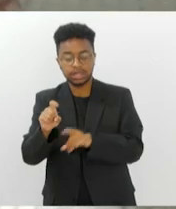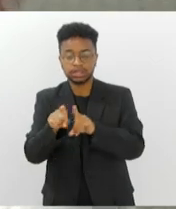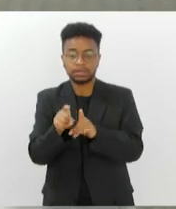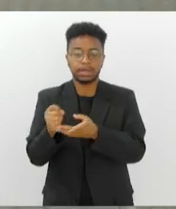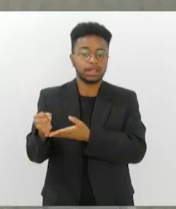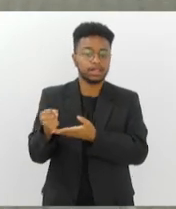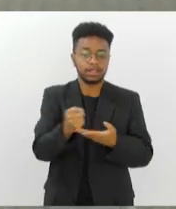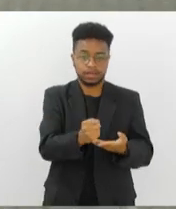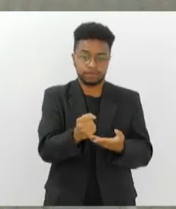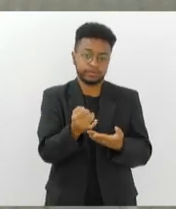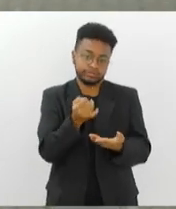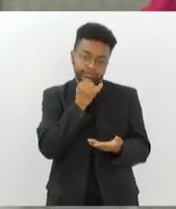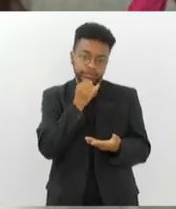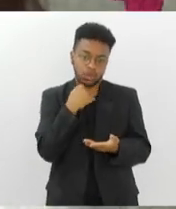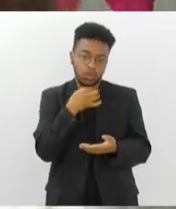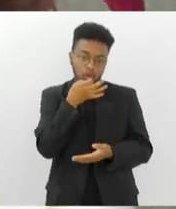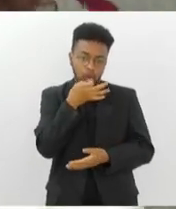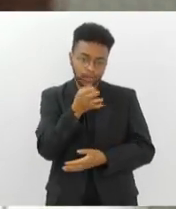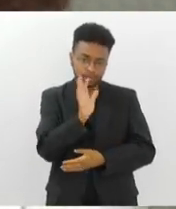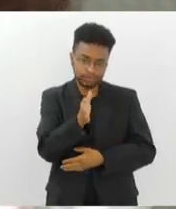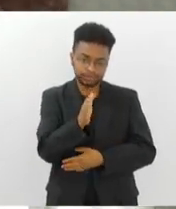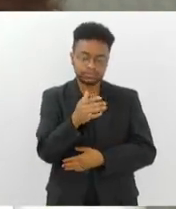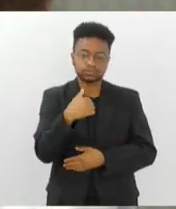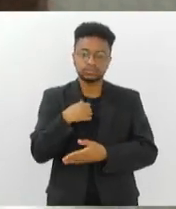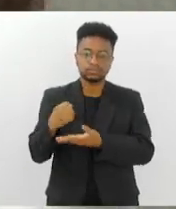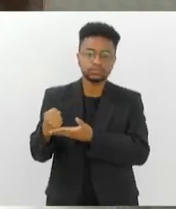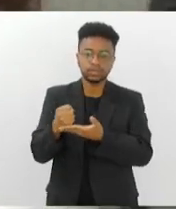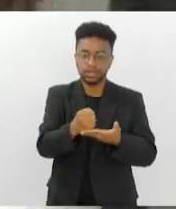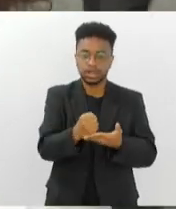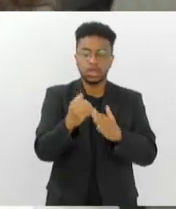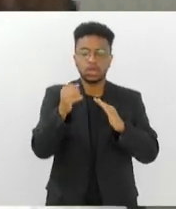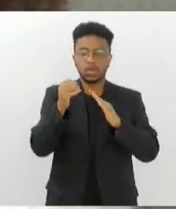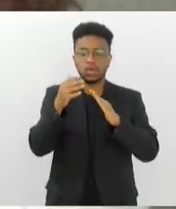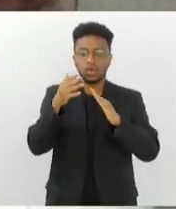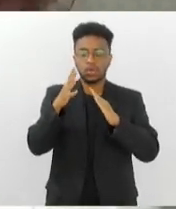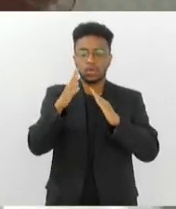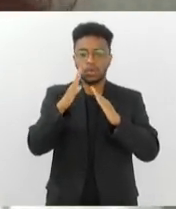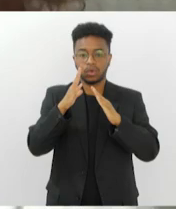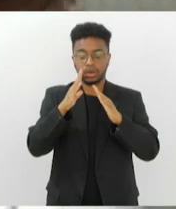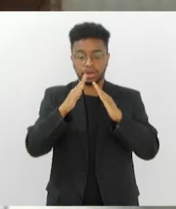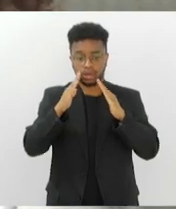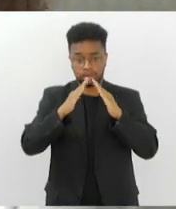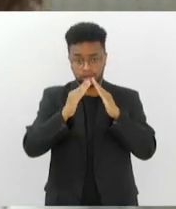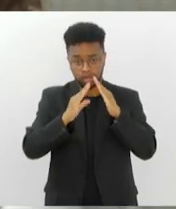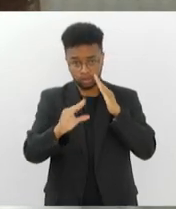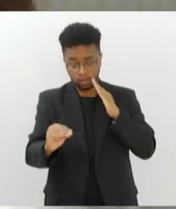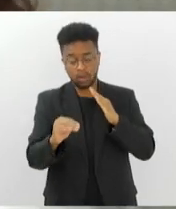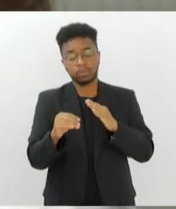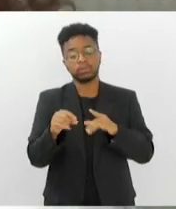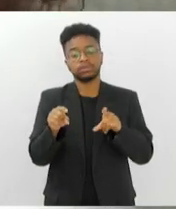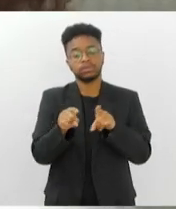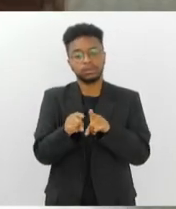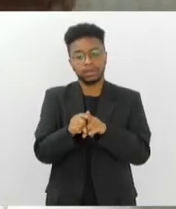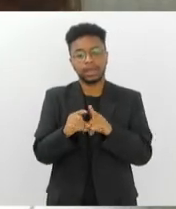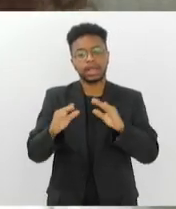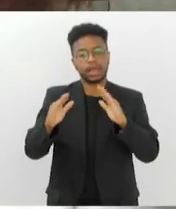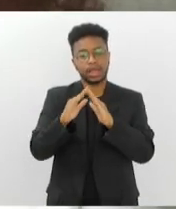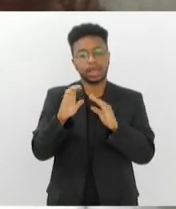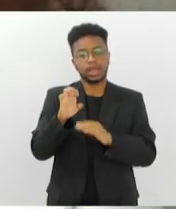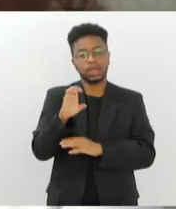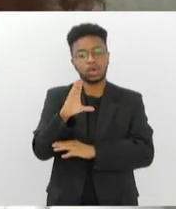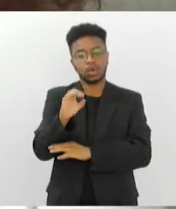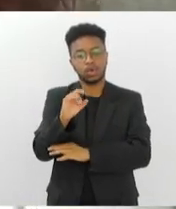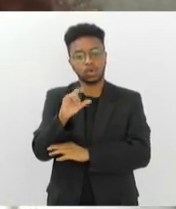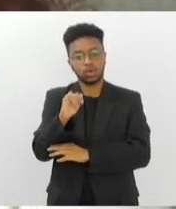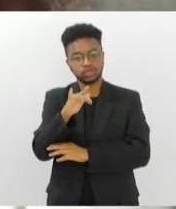por exemplo, como eu havia comentado com você, levamos eles no Quilombo Dona Belina, também no Casarão Agroecológico, que é uma ocupação que fica lá em